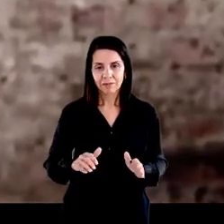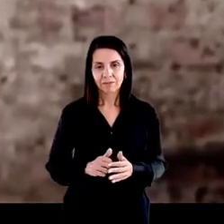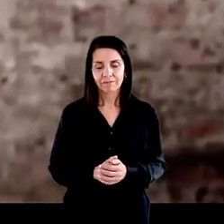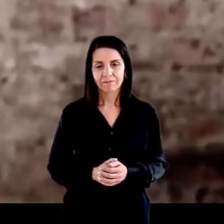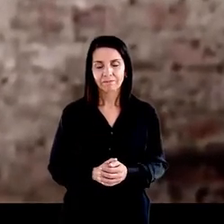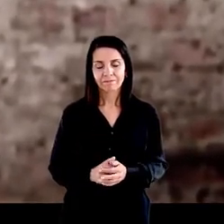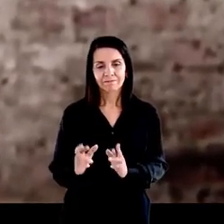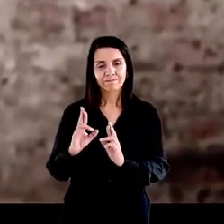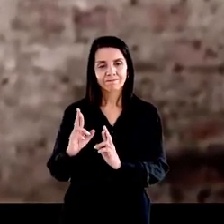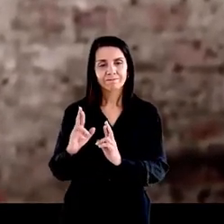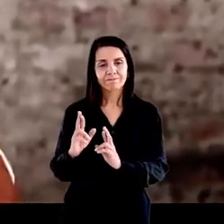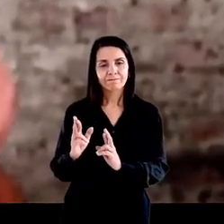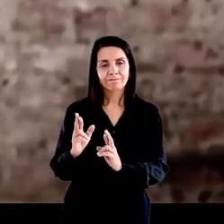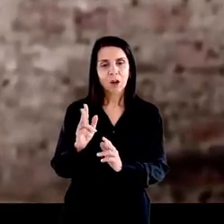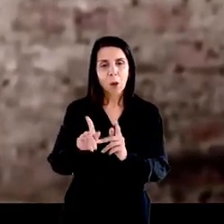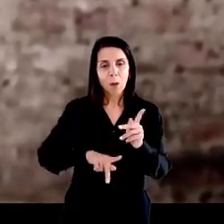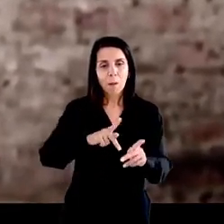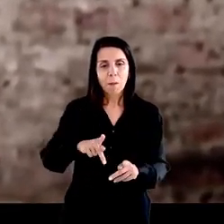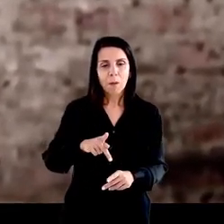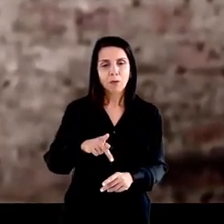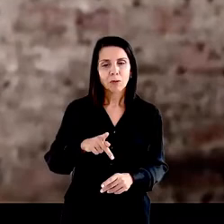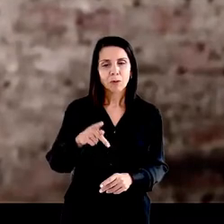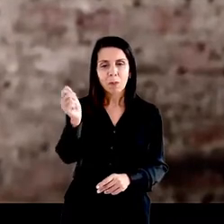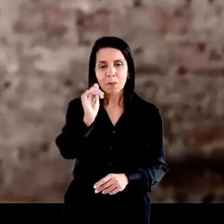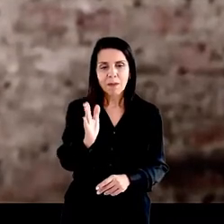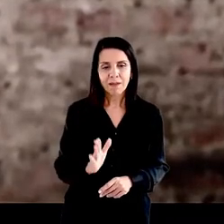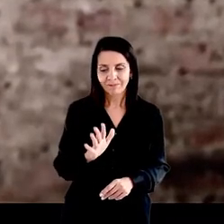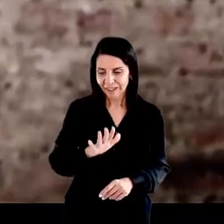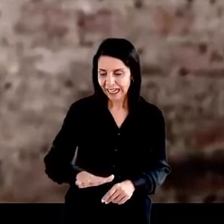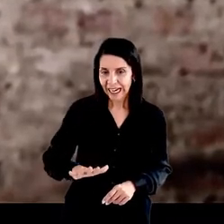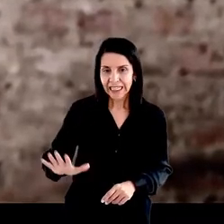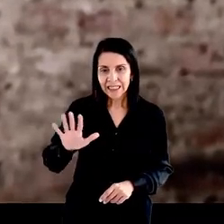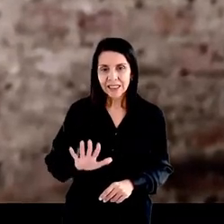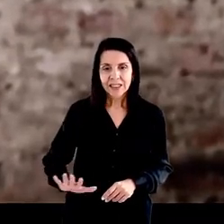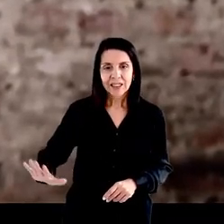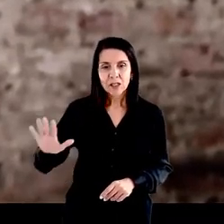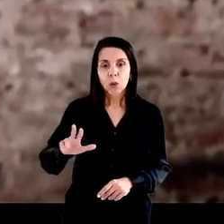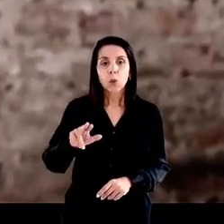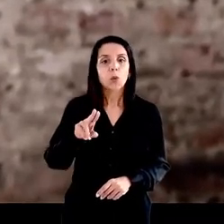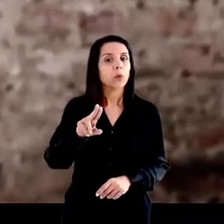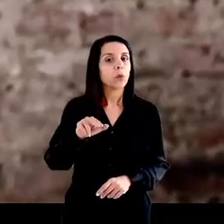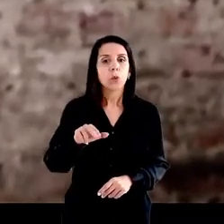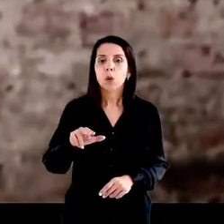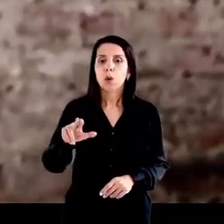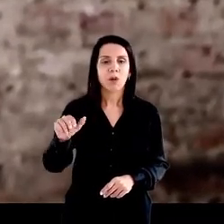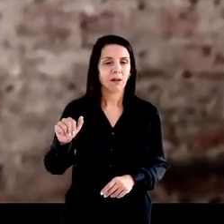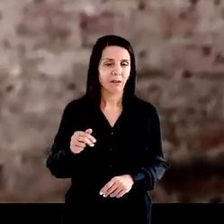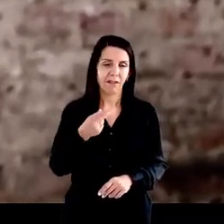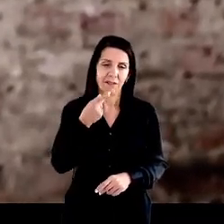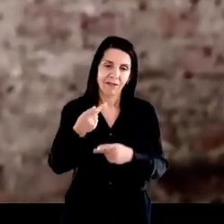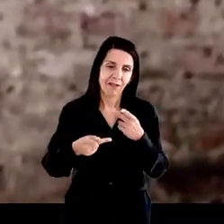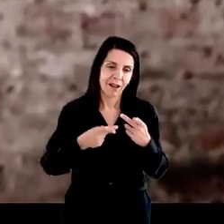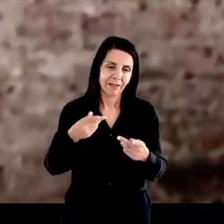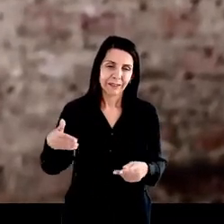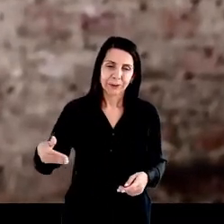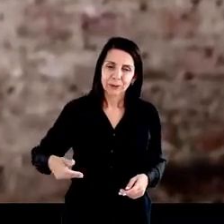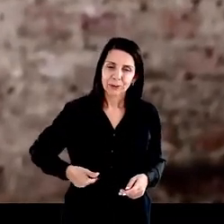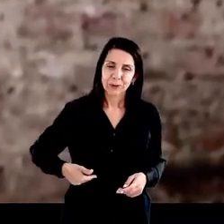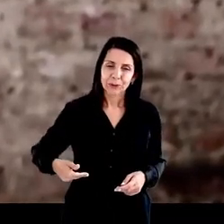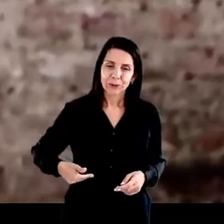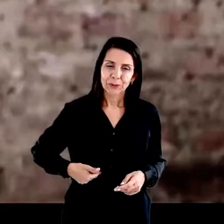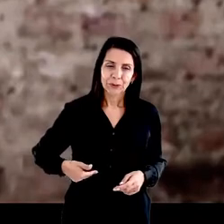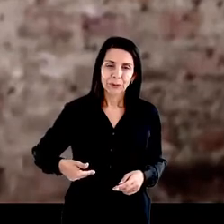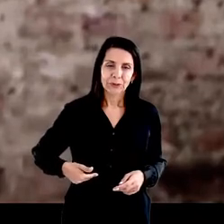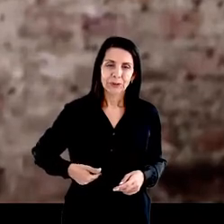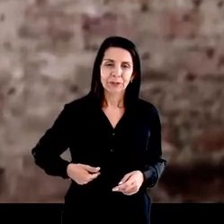brasileiro, as crianças, em geral, nunca vai falar, eu estou com fome. Eu espero repetir essa